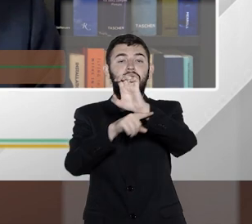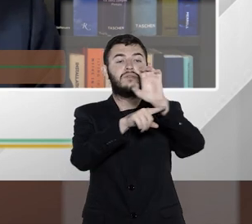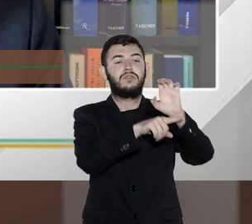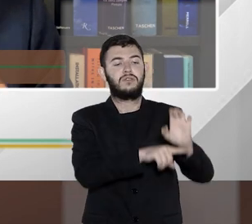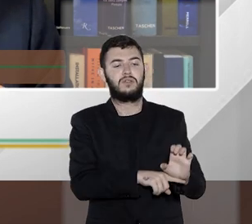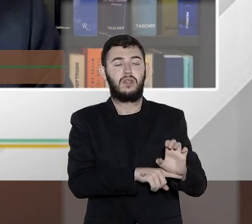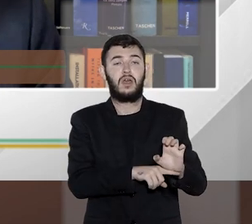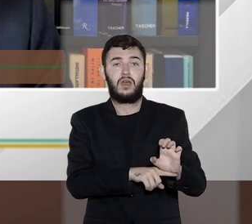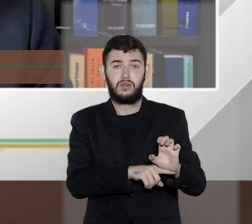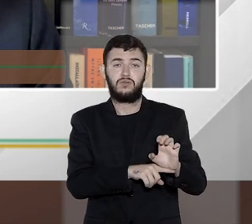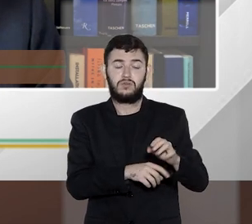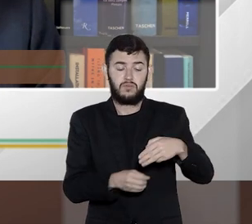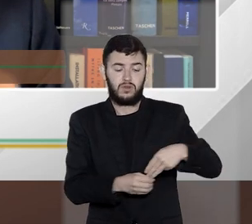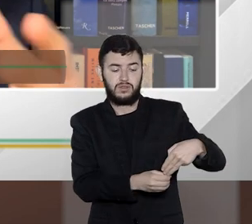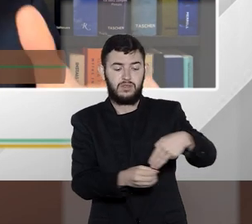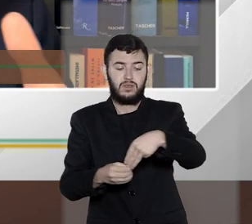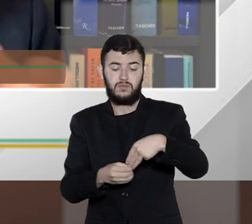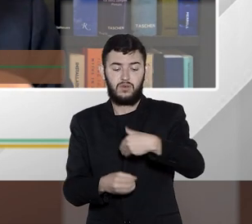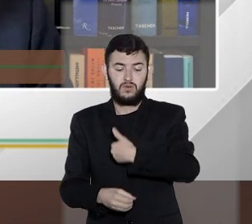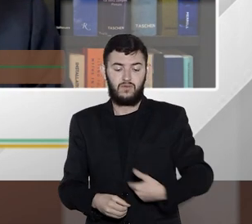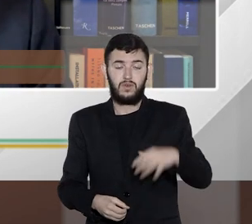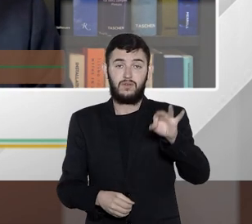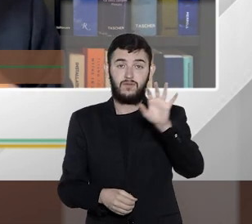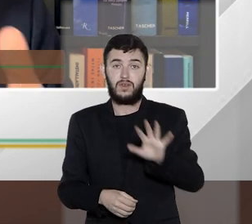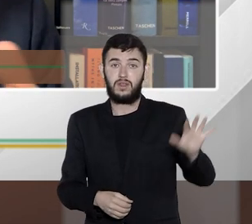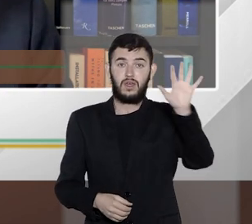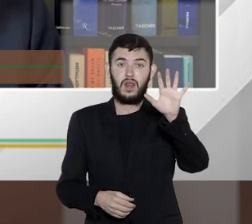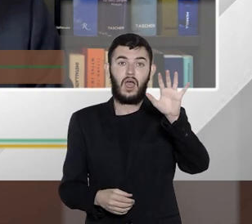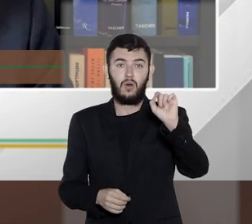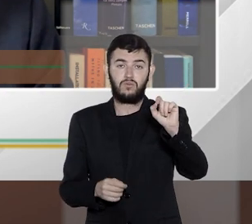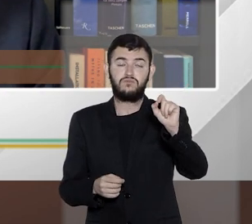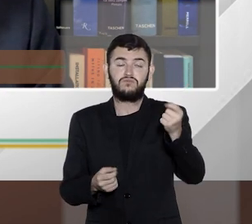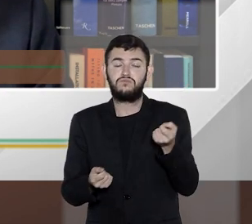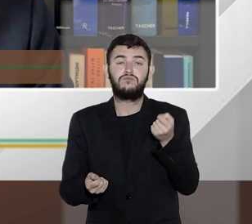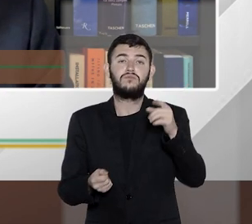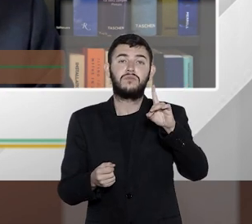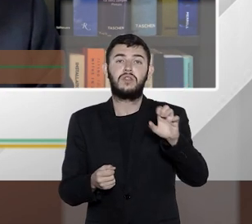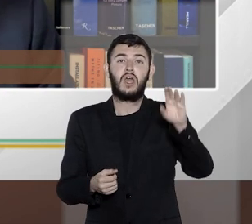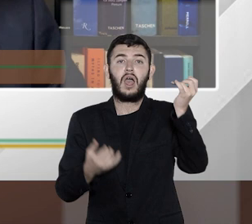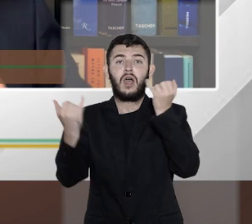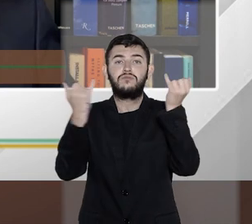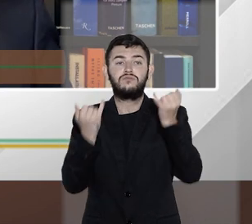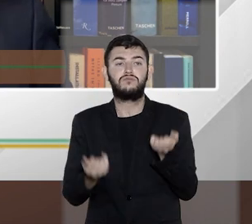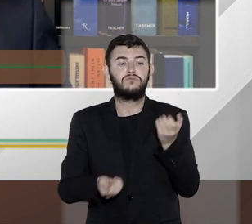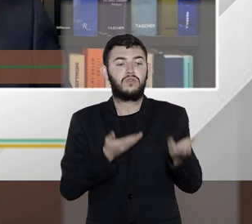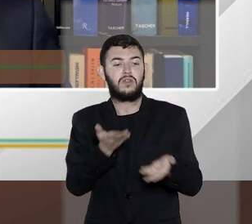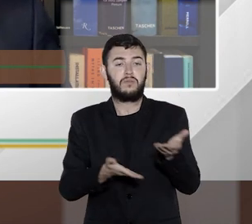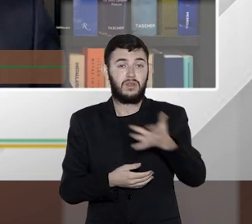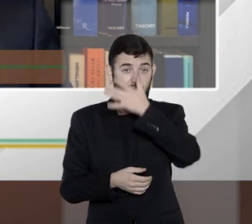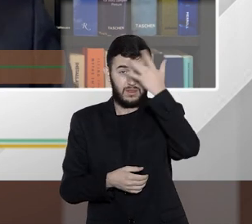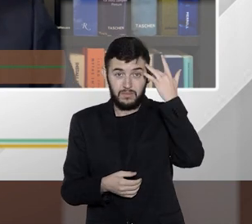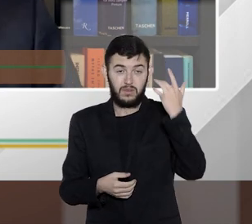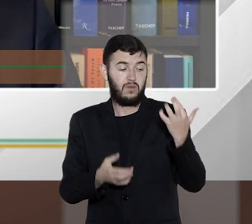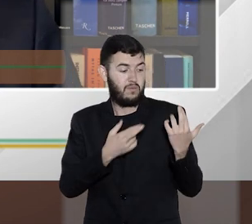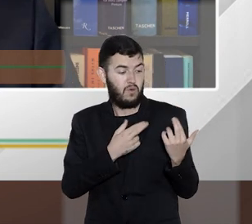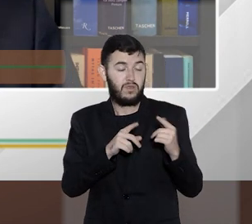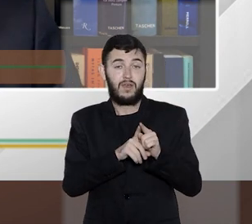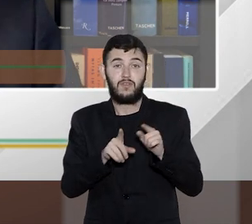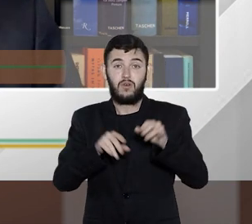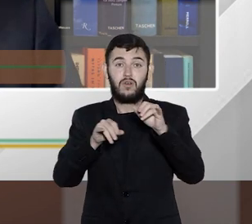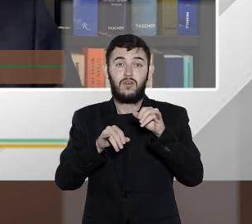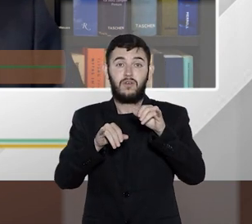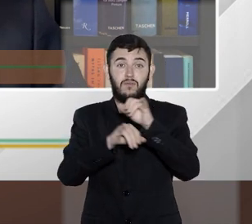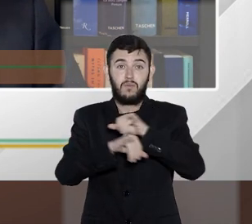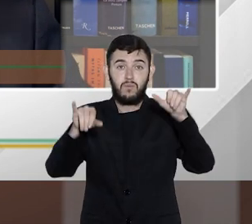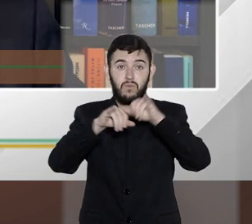União e dos Municípios no tratamento desses dados e quais as punições para os agentes que fazem esse tipo de vazamento. Porque, como eu disse, os dados